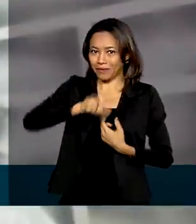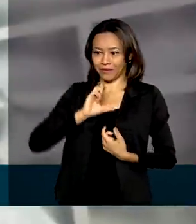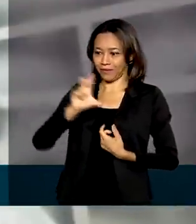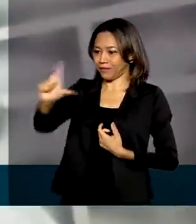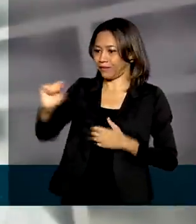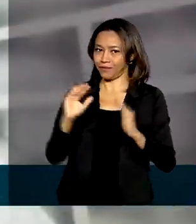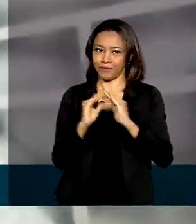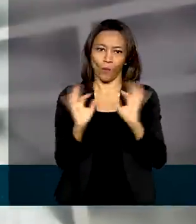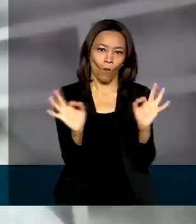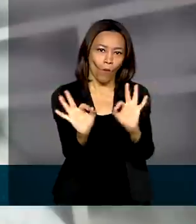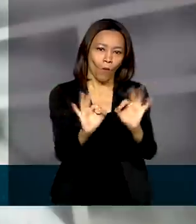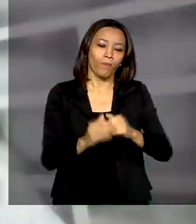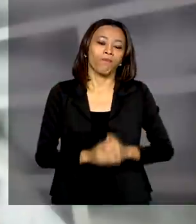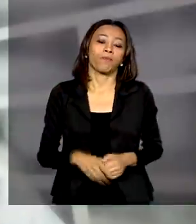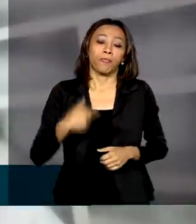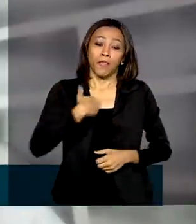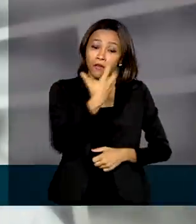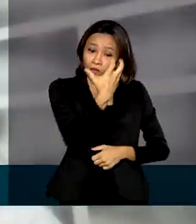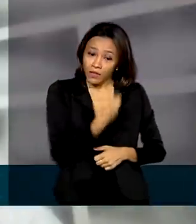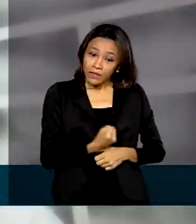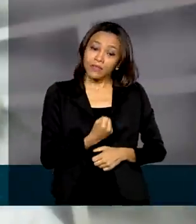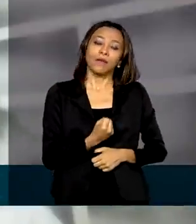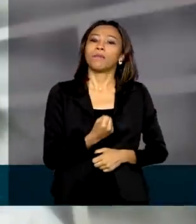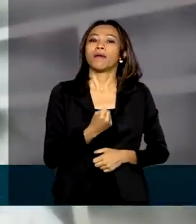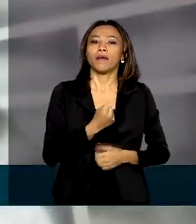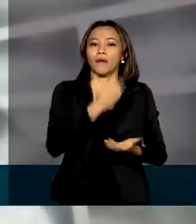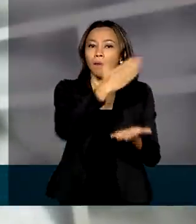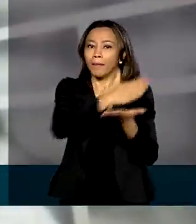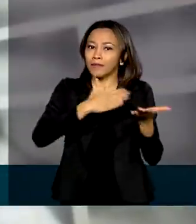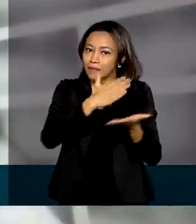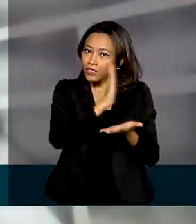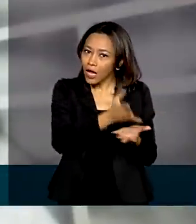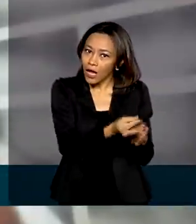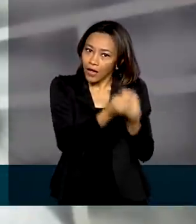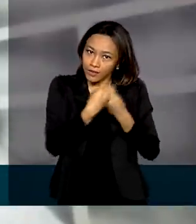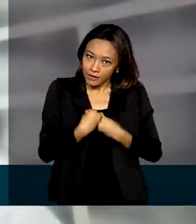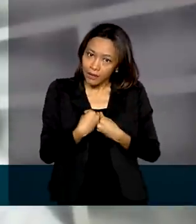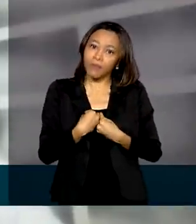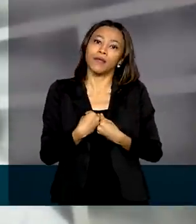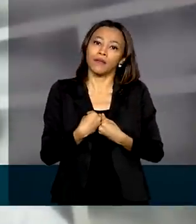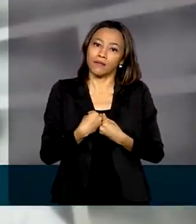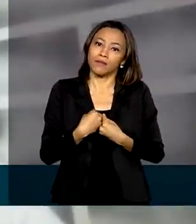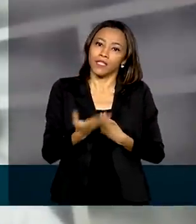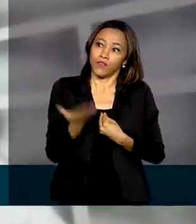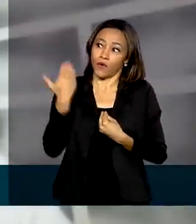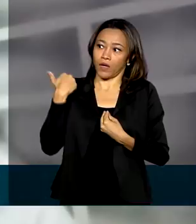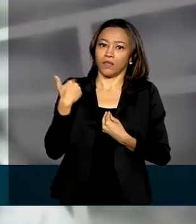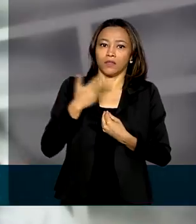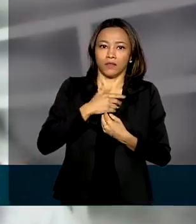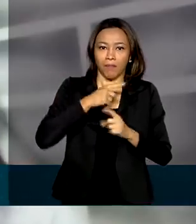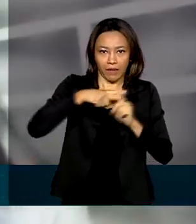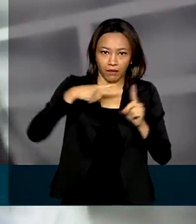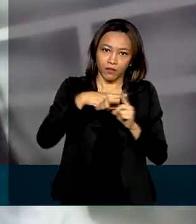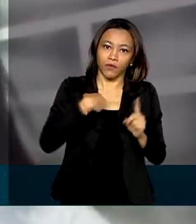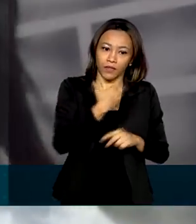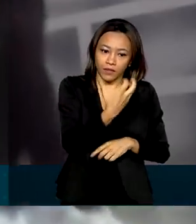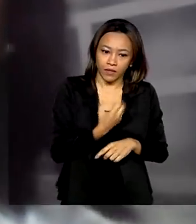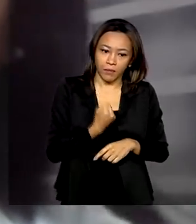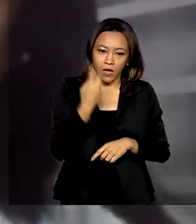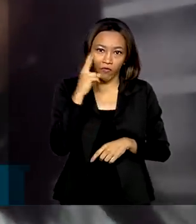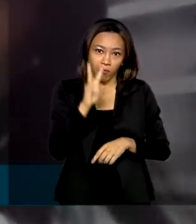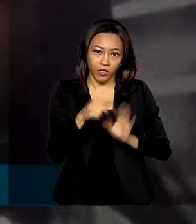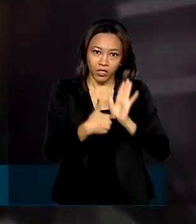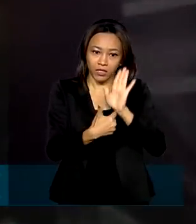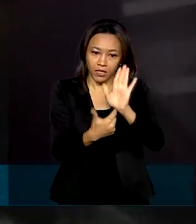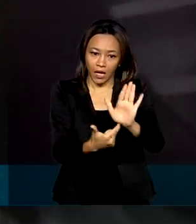casa. Eu vou receber a sétima parcela do auxílio emergencial já pela metade, como foi regulamentado. Eu vou mostrar aqui para vocês